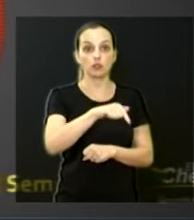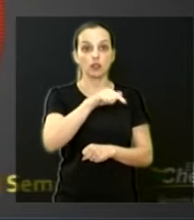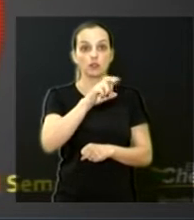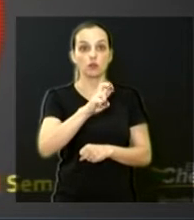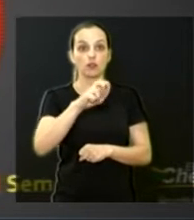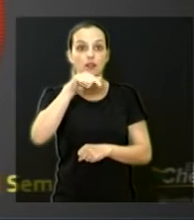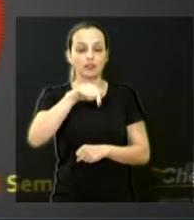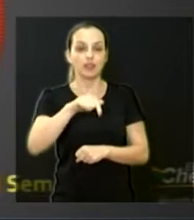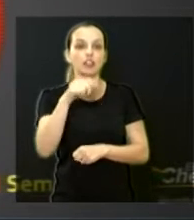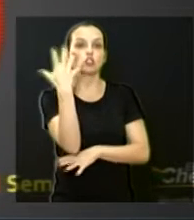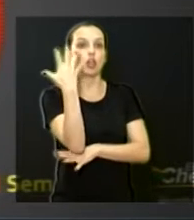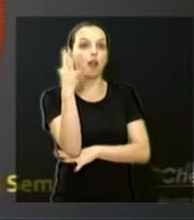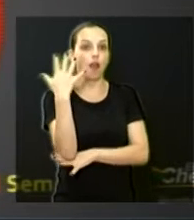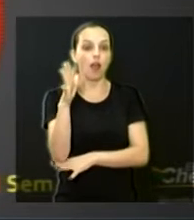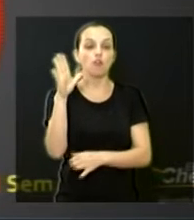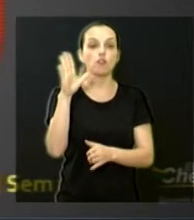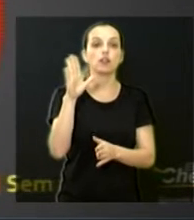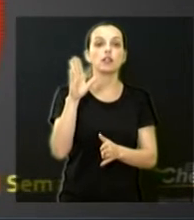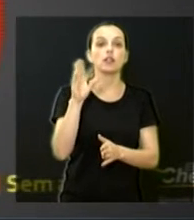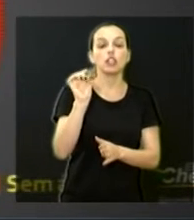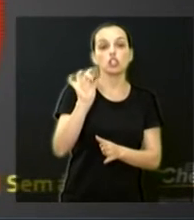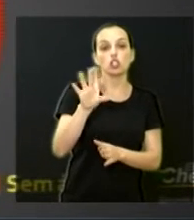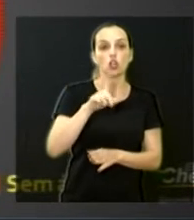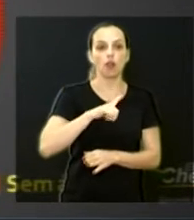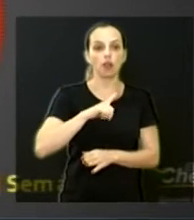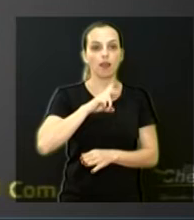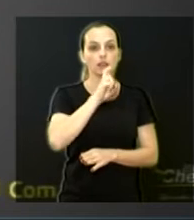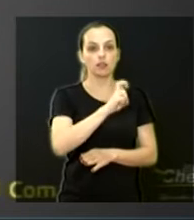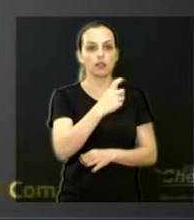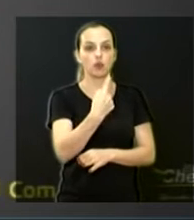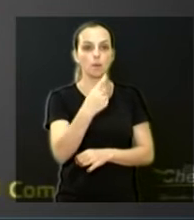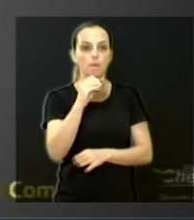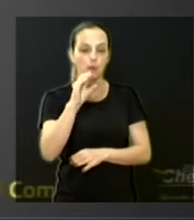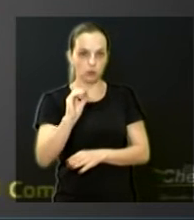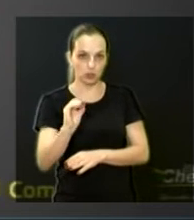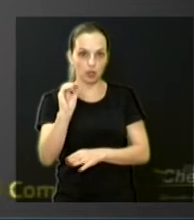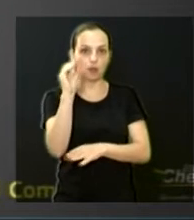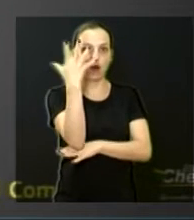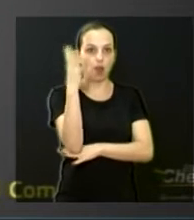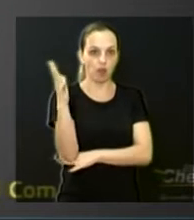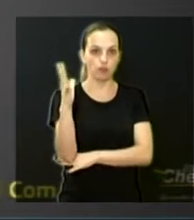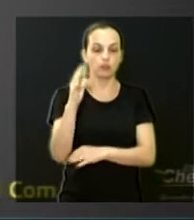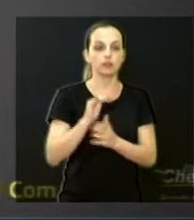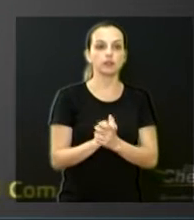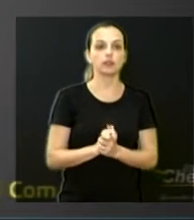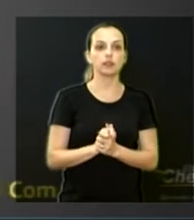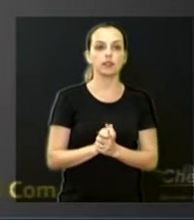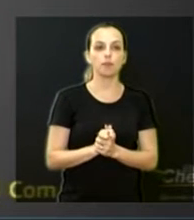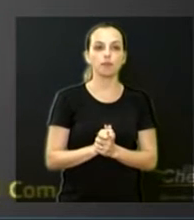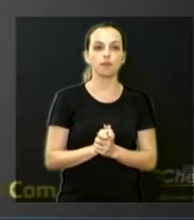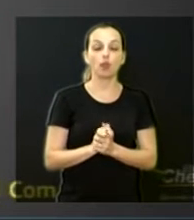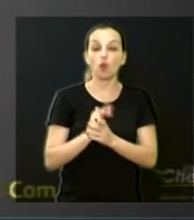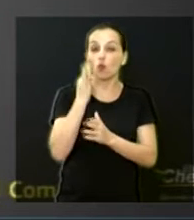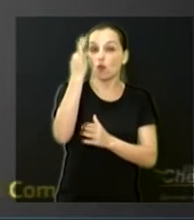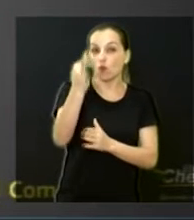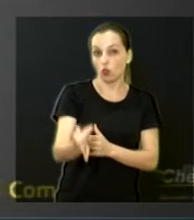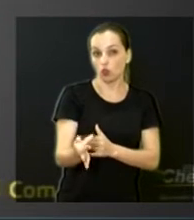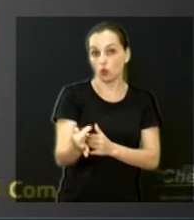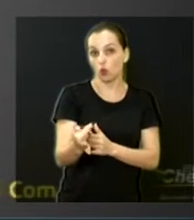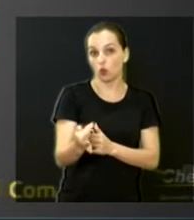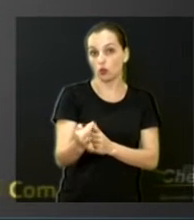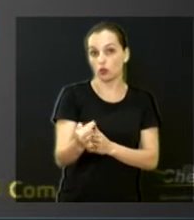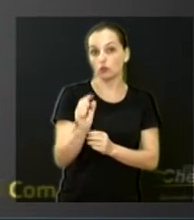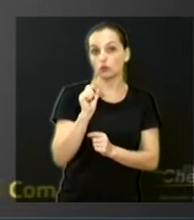só com 5.100. Próxima. A projeção da arborização, se